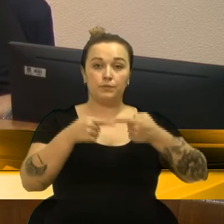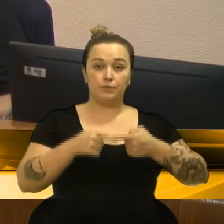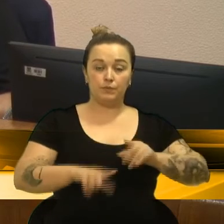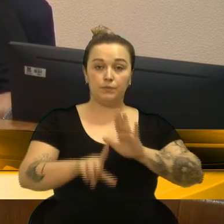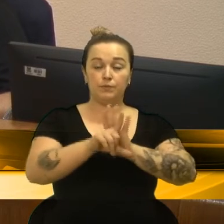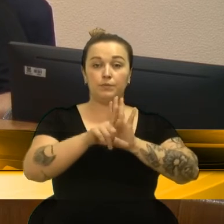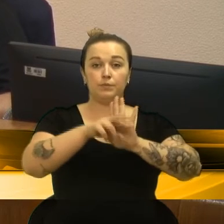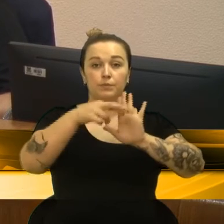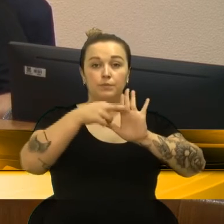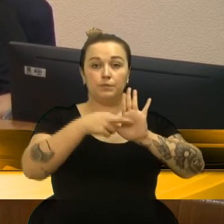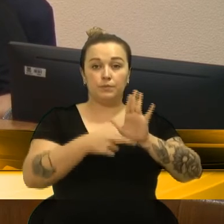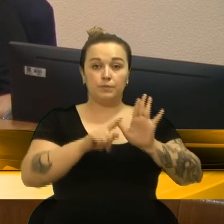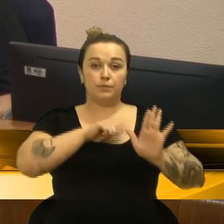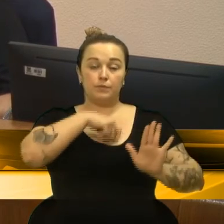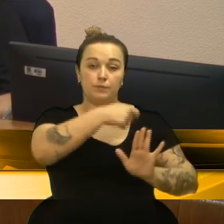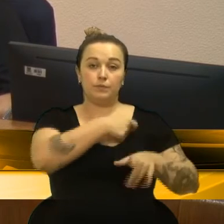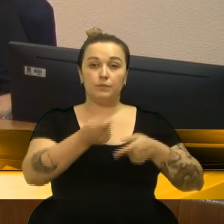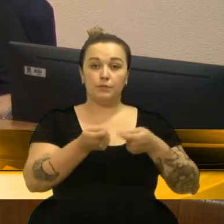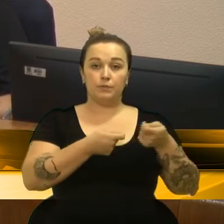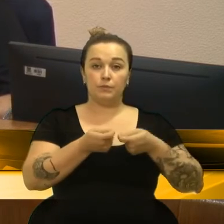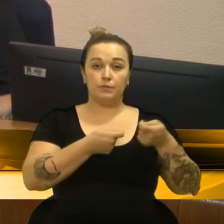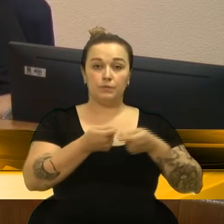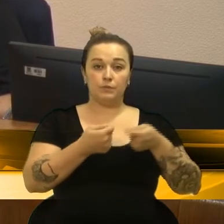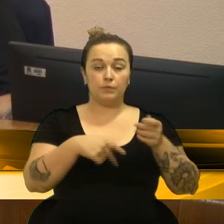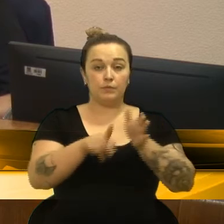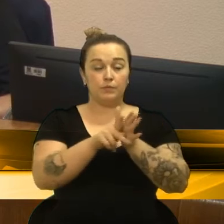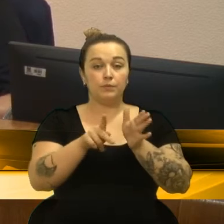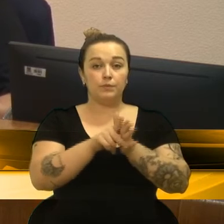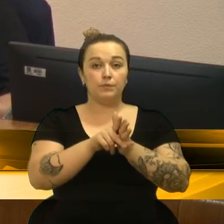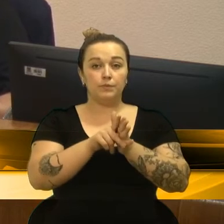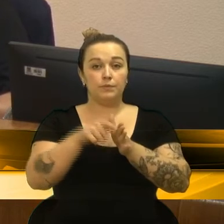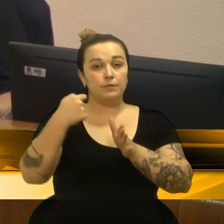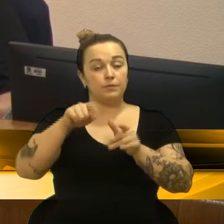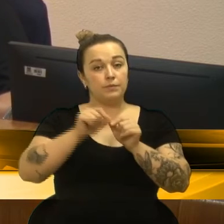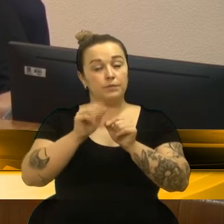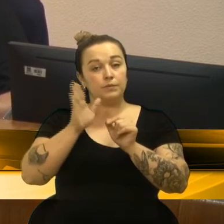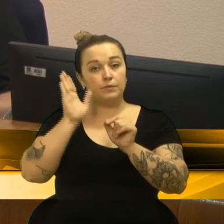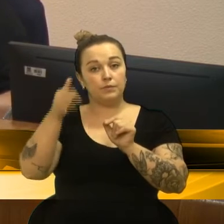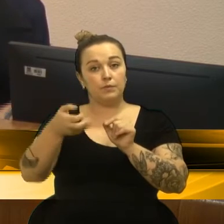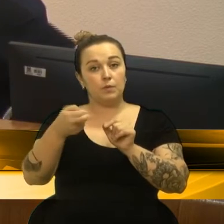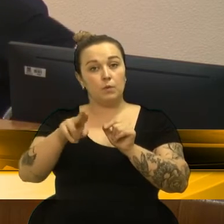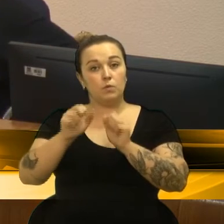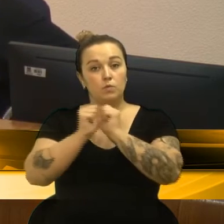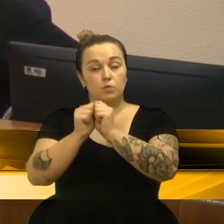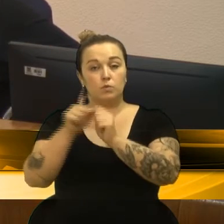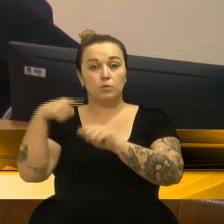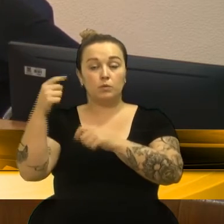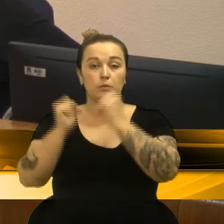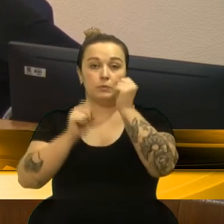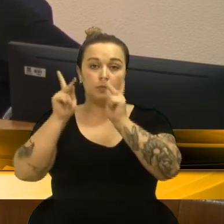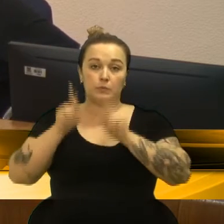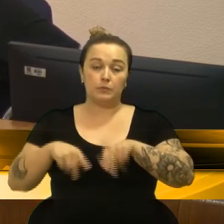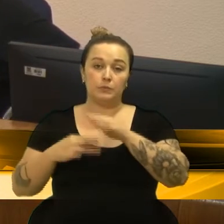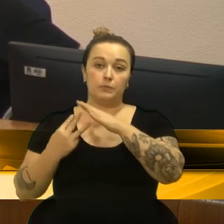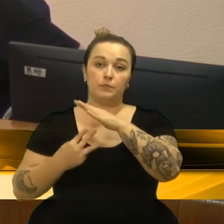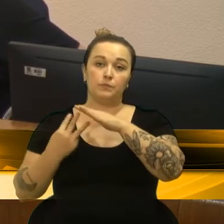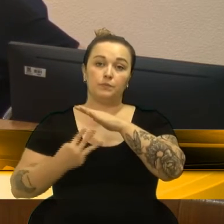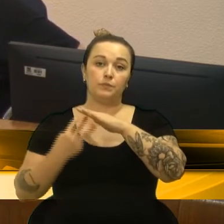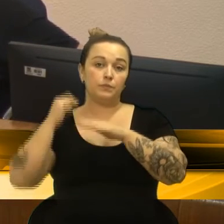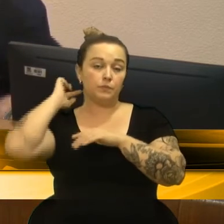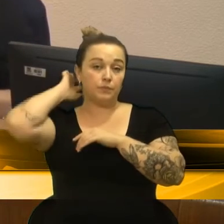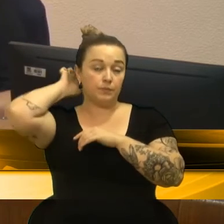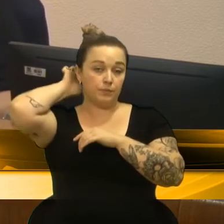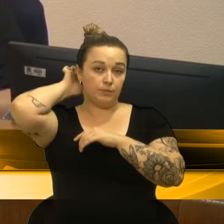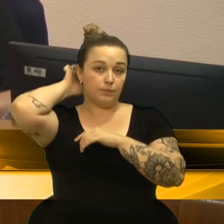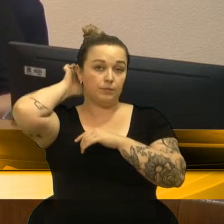regulamentação, fiscalização e controle, devendo sua execução ser feita diretamente ou através de terceiros e também por pessoa física ou jurídica